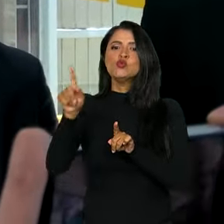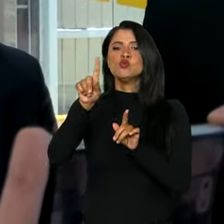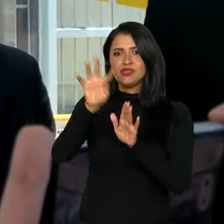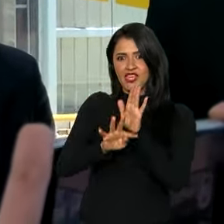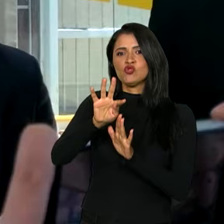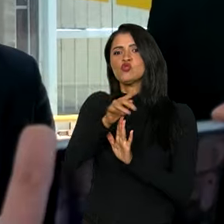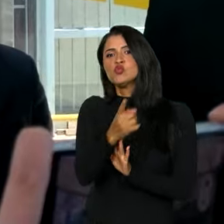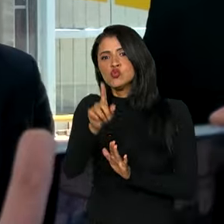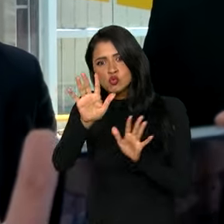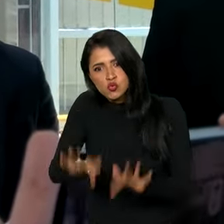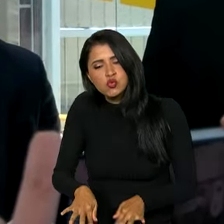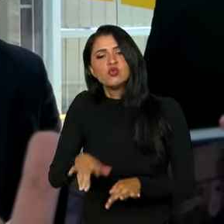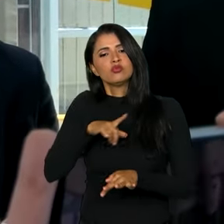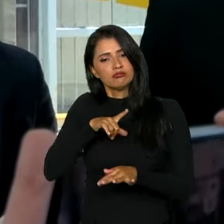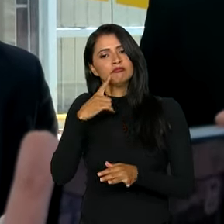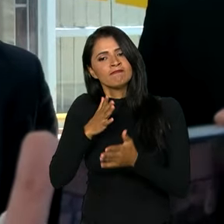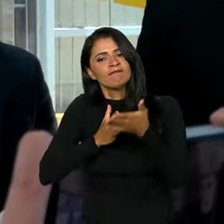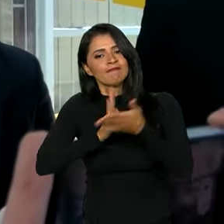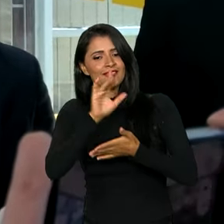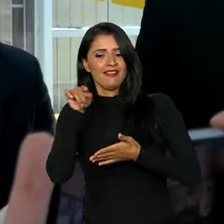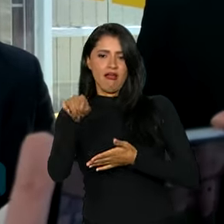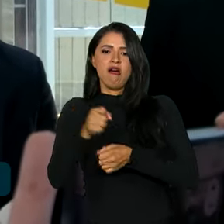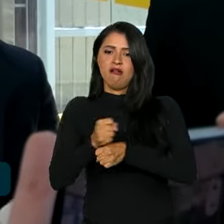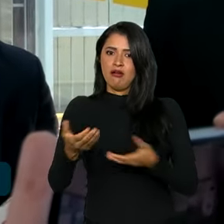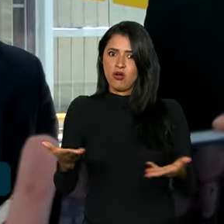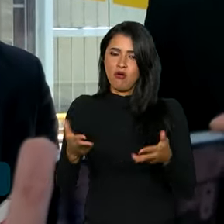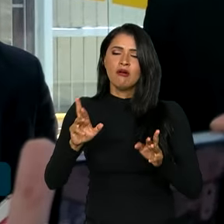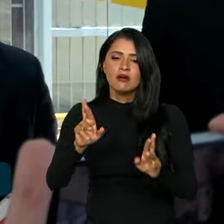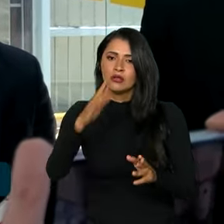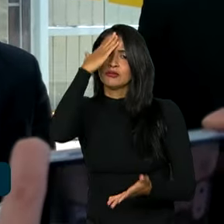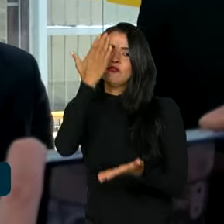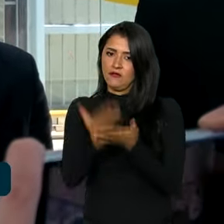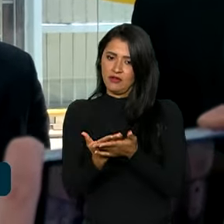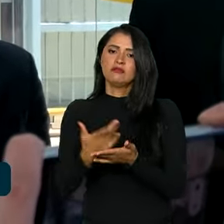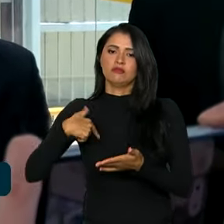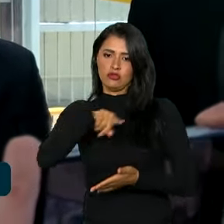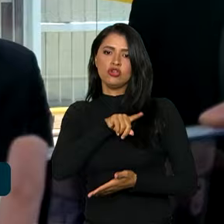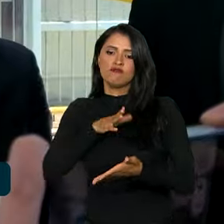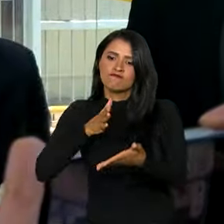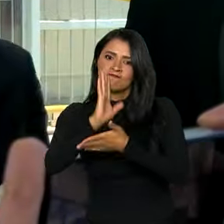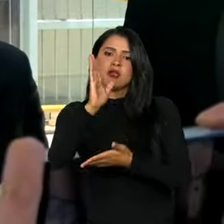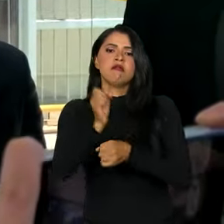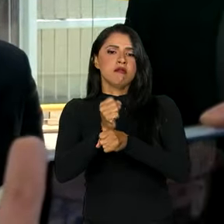para quem sabe promulgar a emenda posicional este ano. Eu estou muito confiante que nós vamos promulgar este ano a reforma tributária.